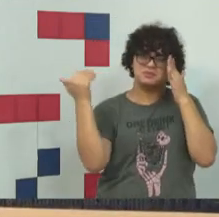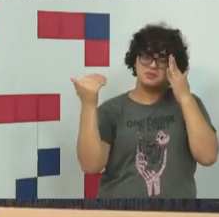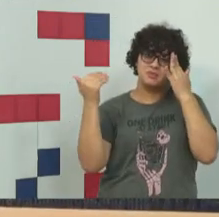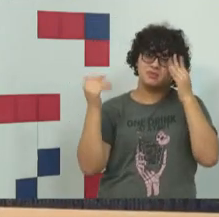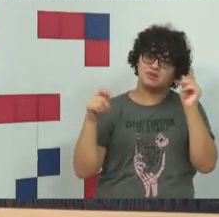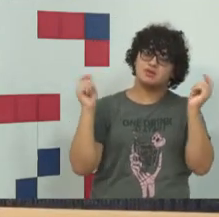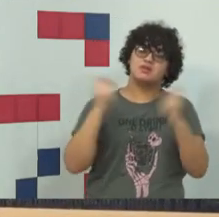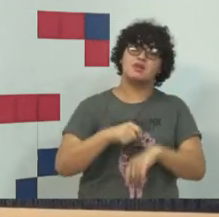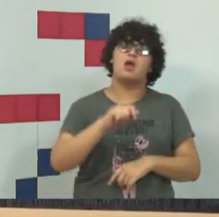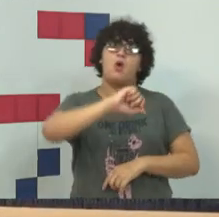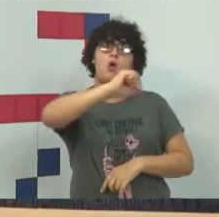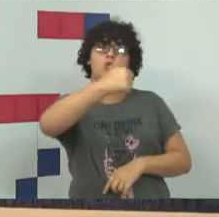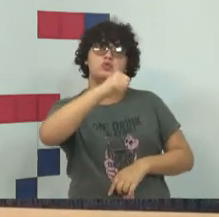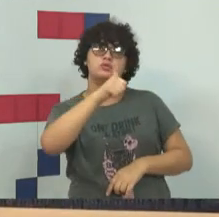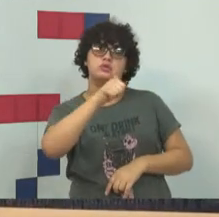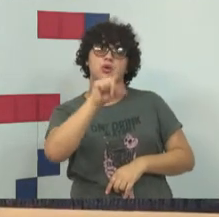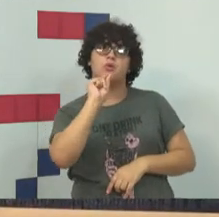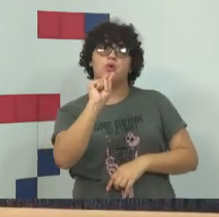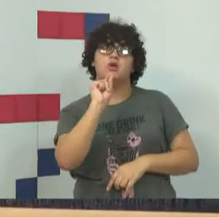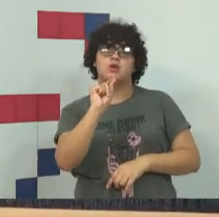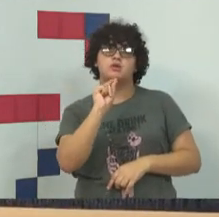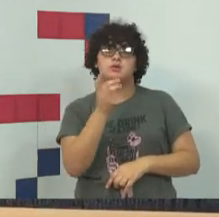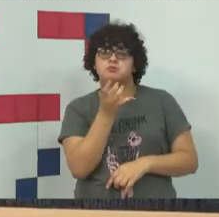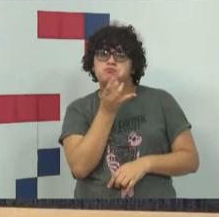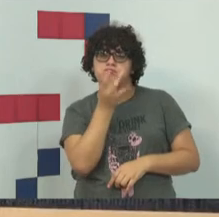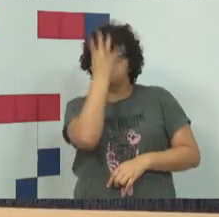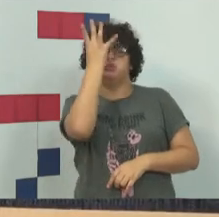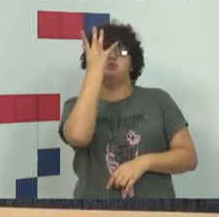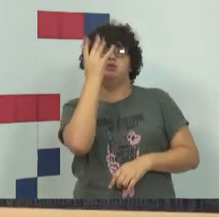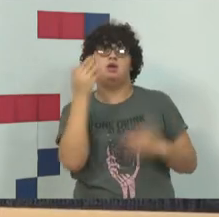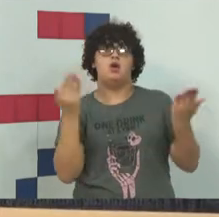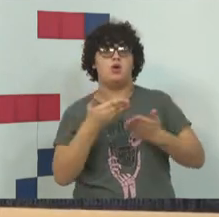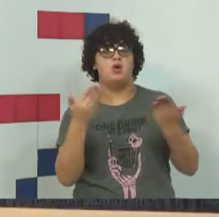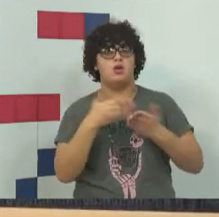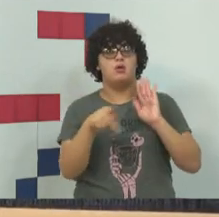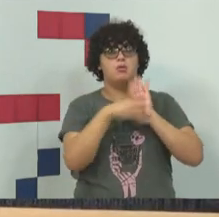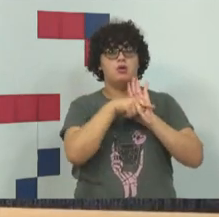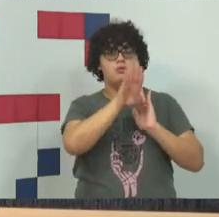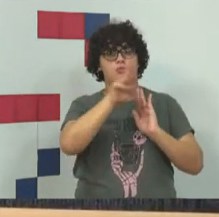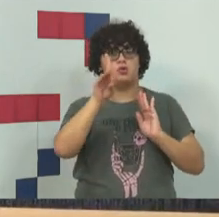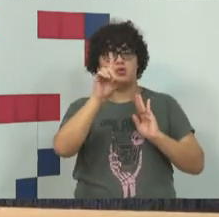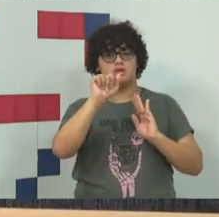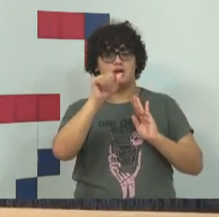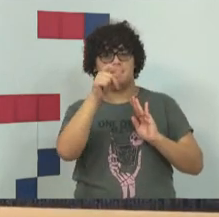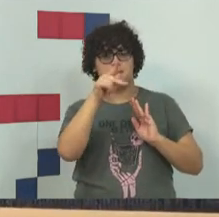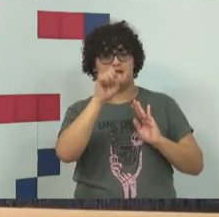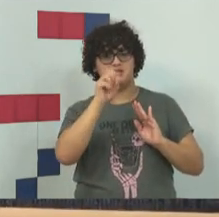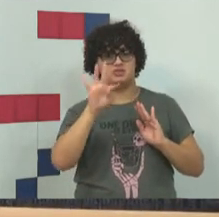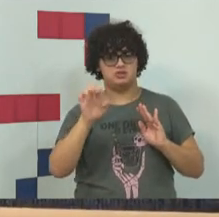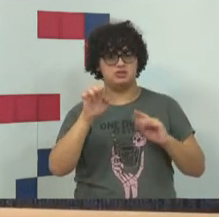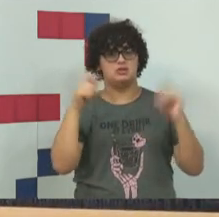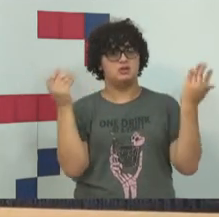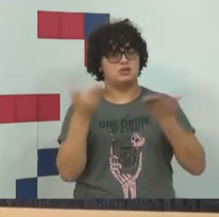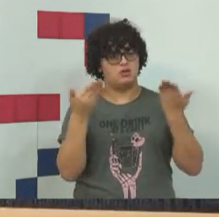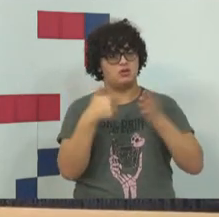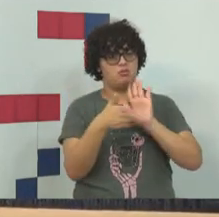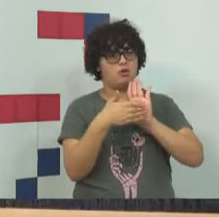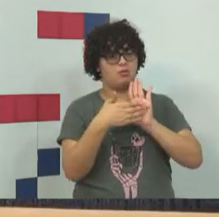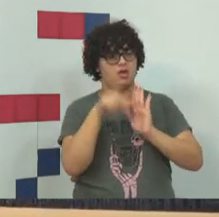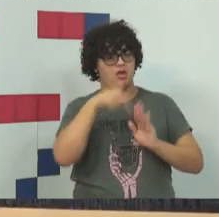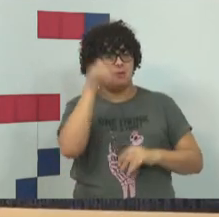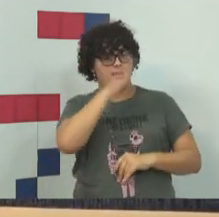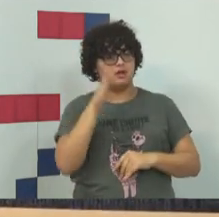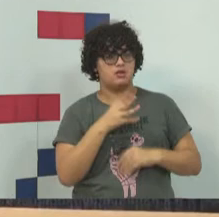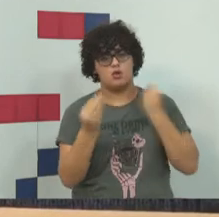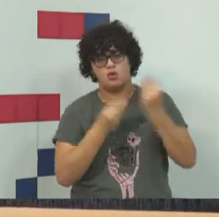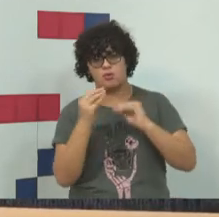11 hipóteses que a convenção de Budapeste propunha. O Brasil aderiu a